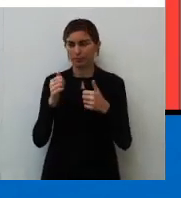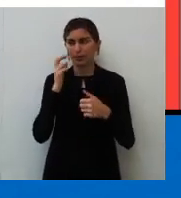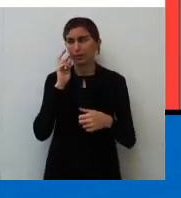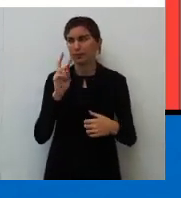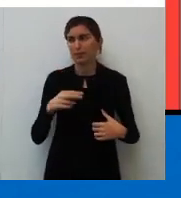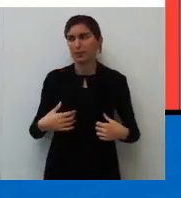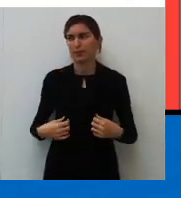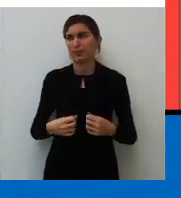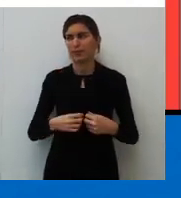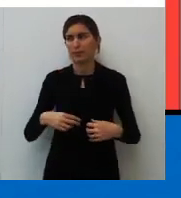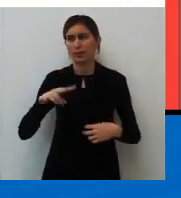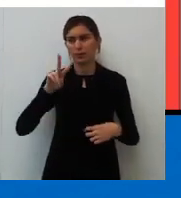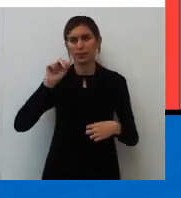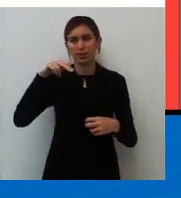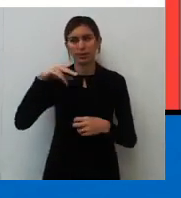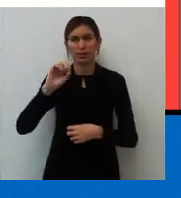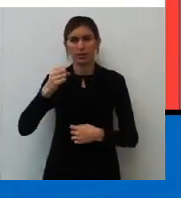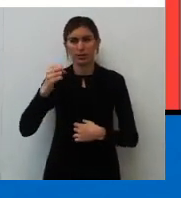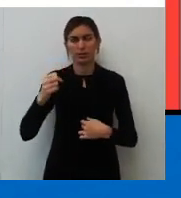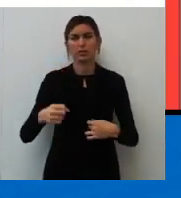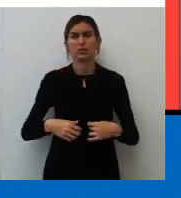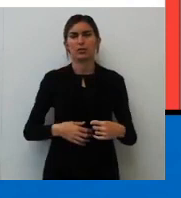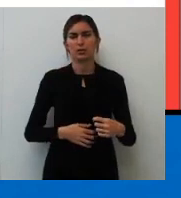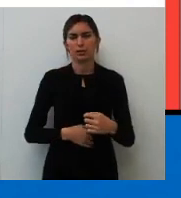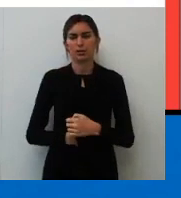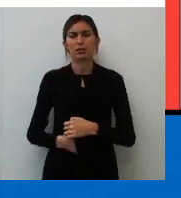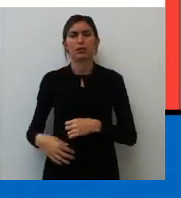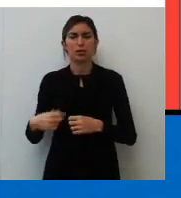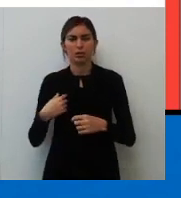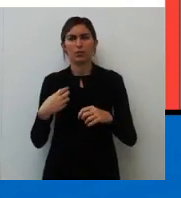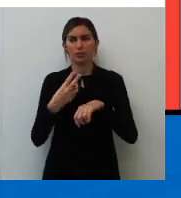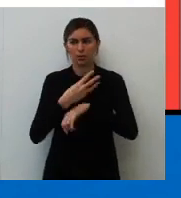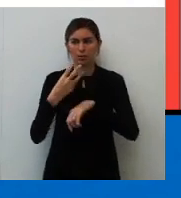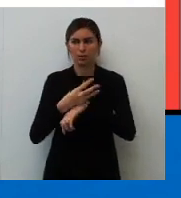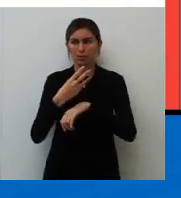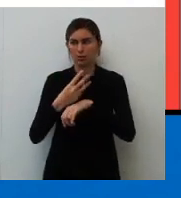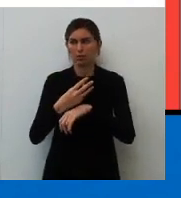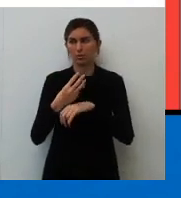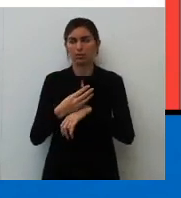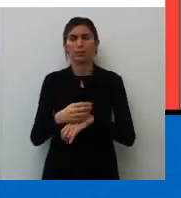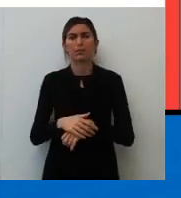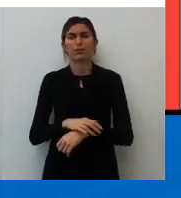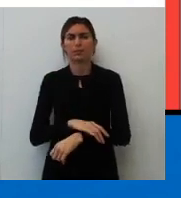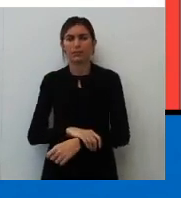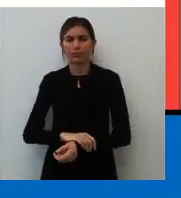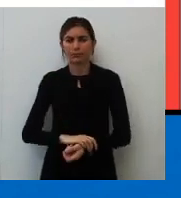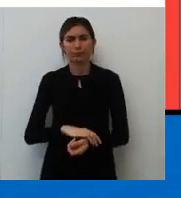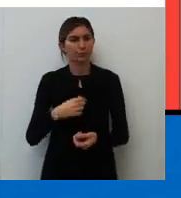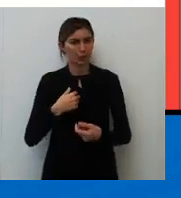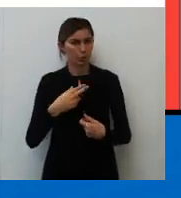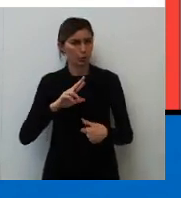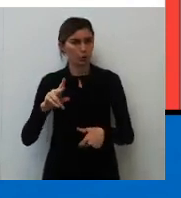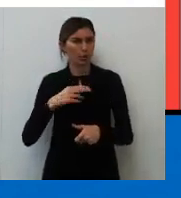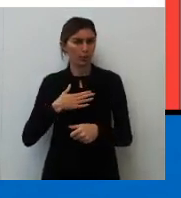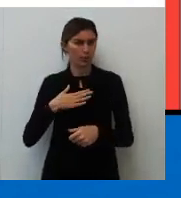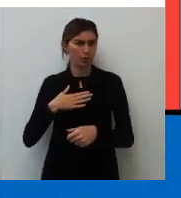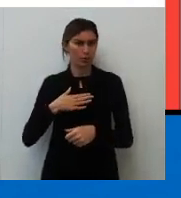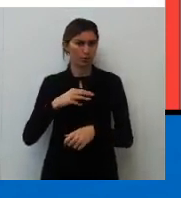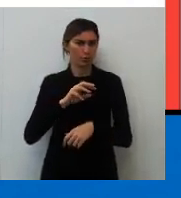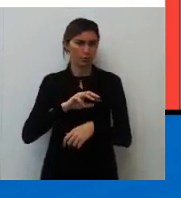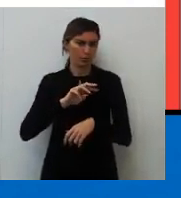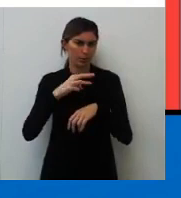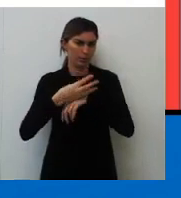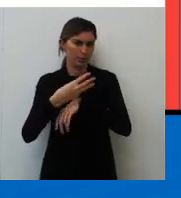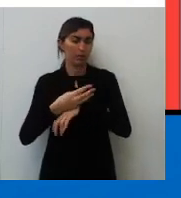Epa, Vanessa, chegou aqui. Olha, eu vou dar um zap agora pra vocês aqui. Não é o meu zap. Eu não sou doido, eu tenho